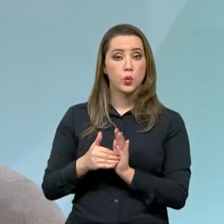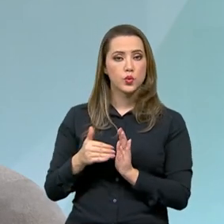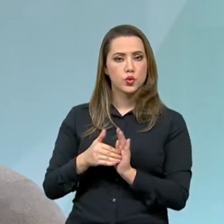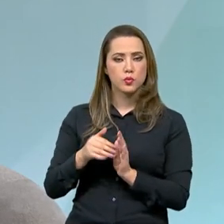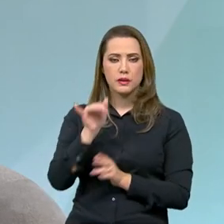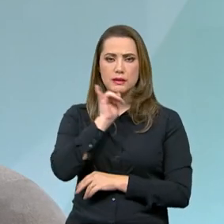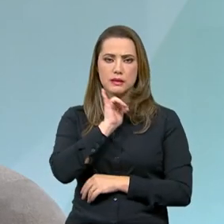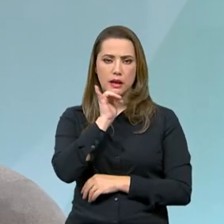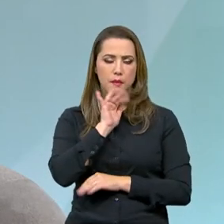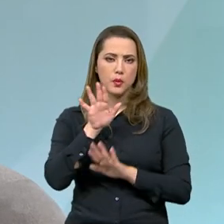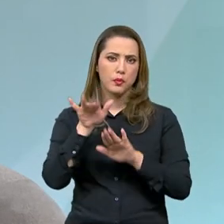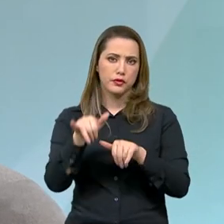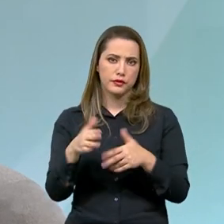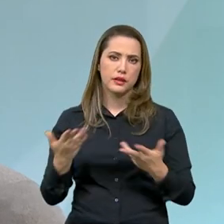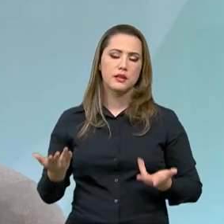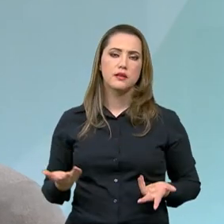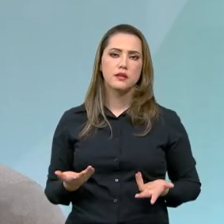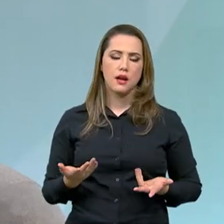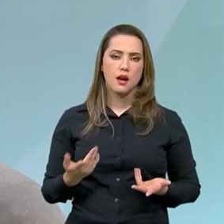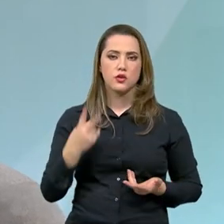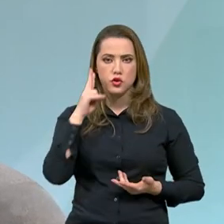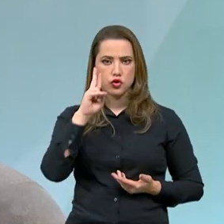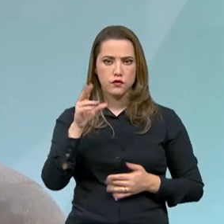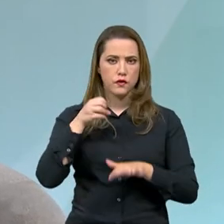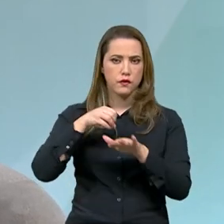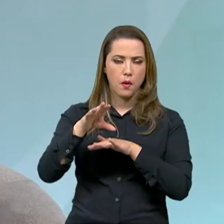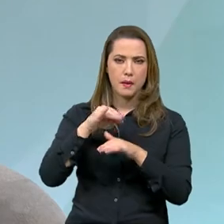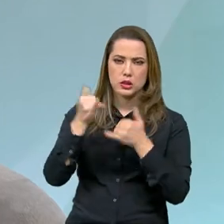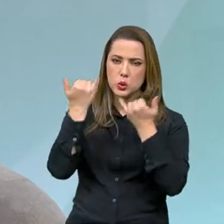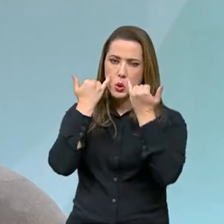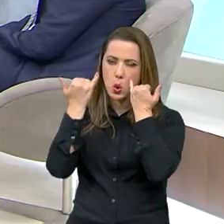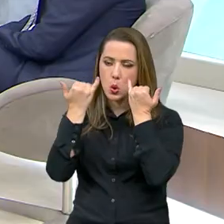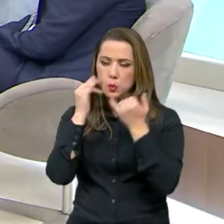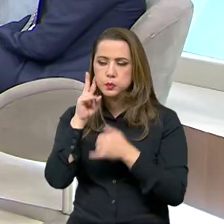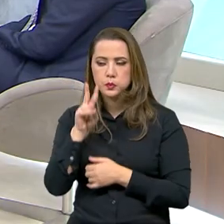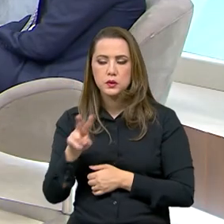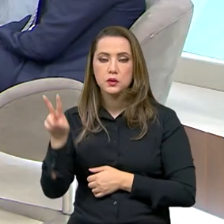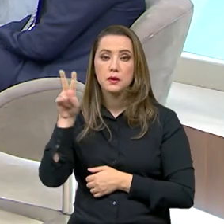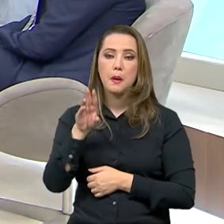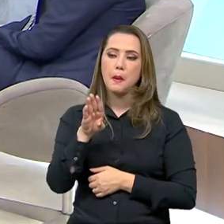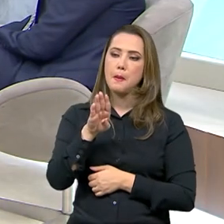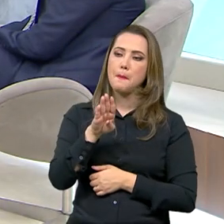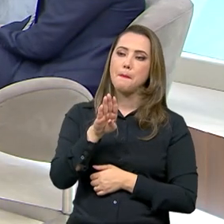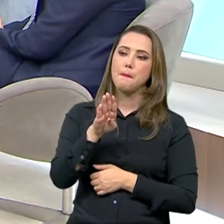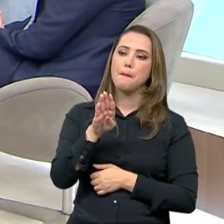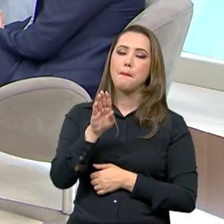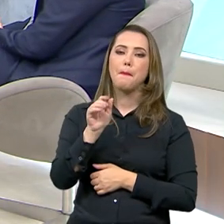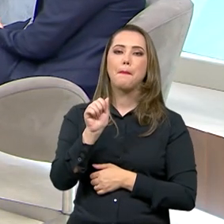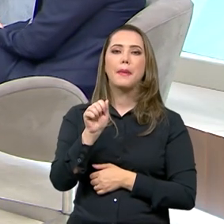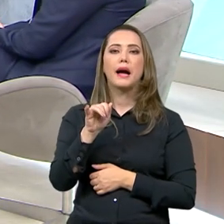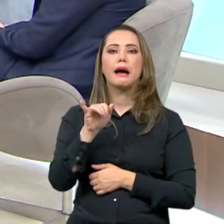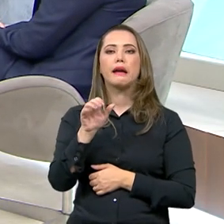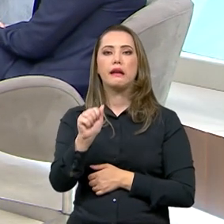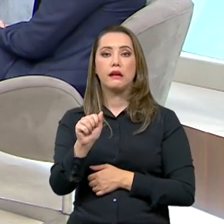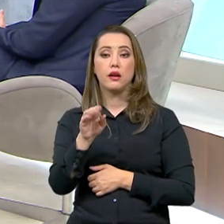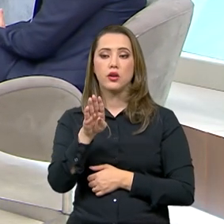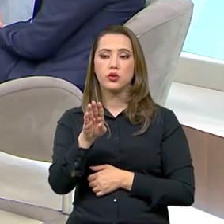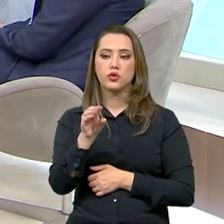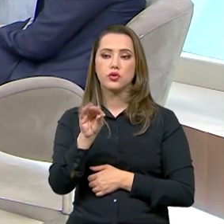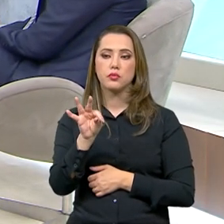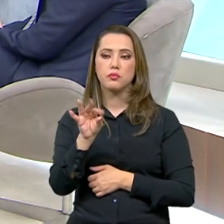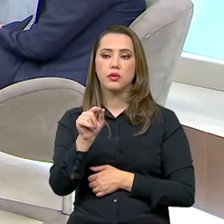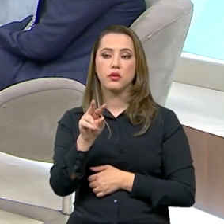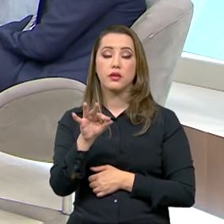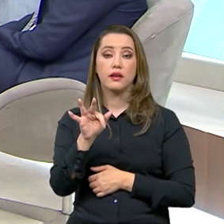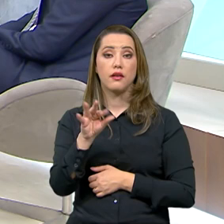finalizar. Recentemente, notícias sobre a Baía de Botafogo, a Praia de Botafogo no Rio de Janeiro, historicamente imprópria para banho, com